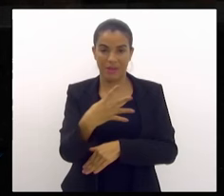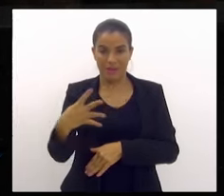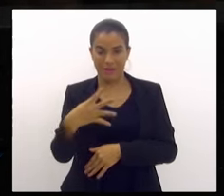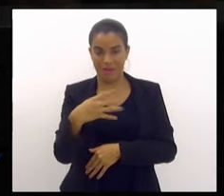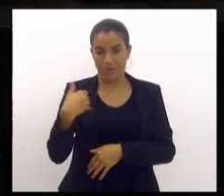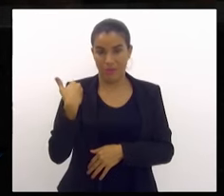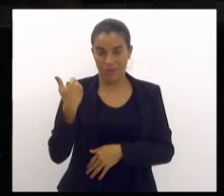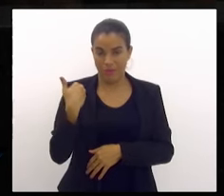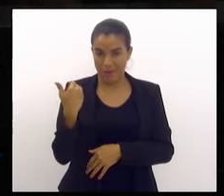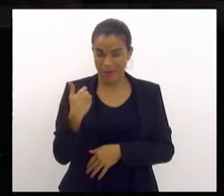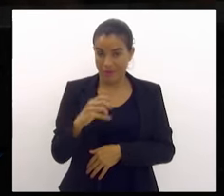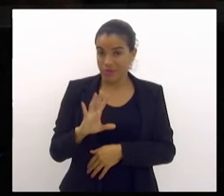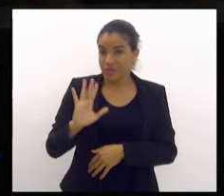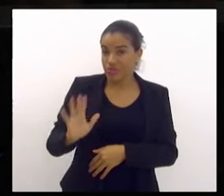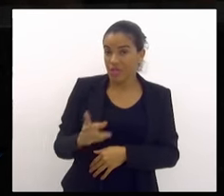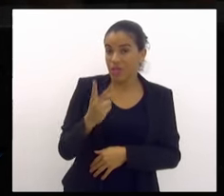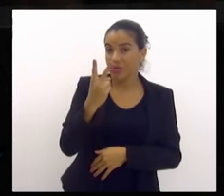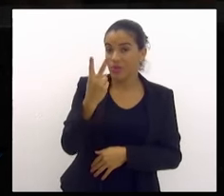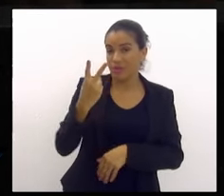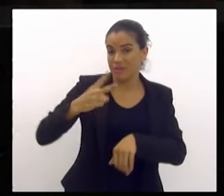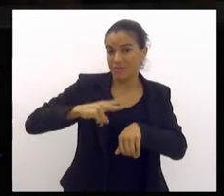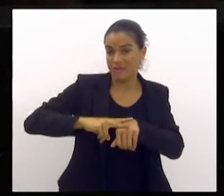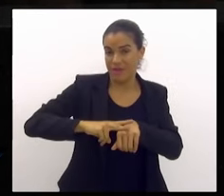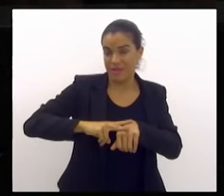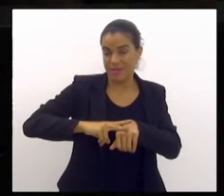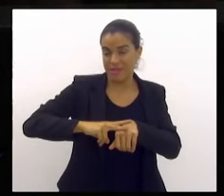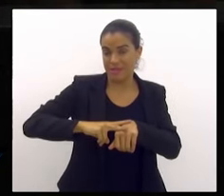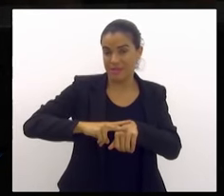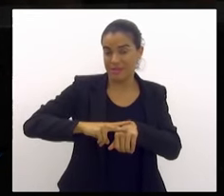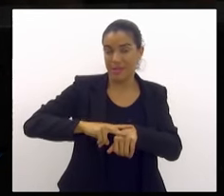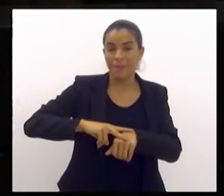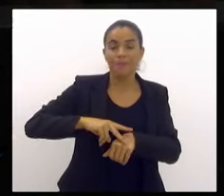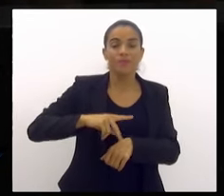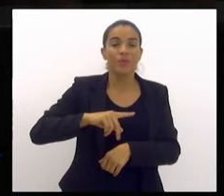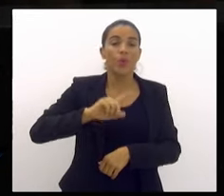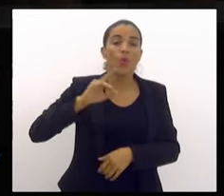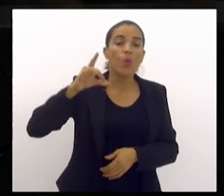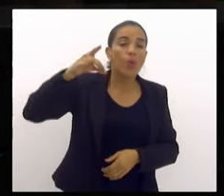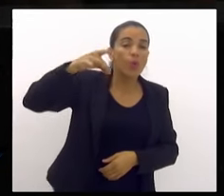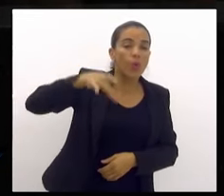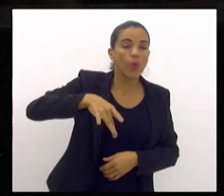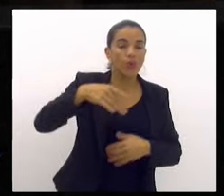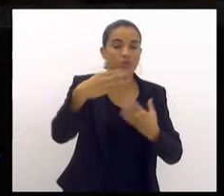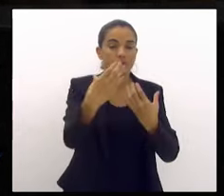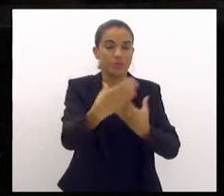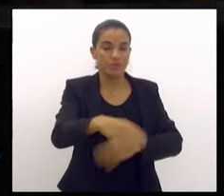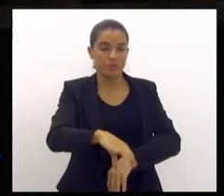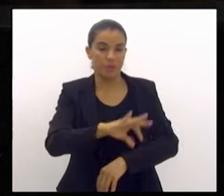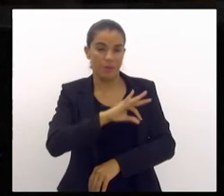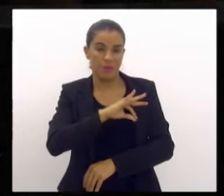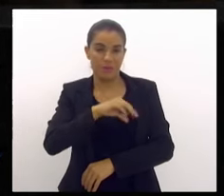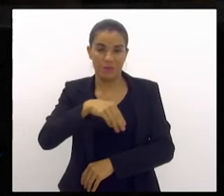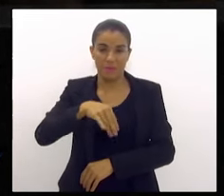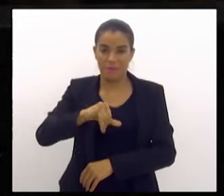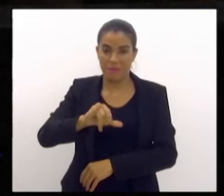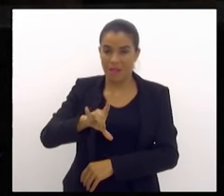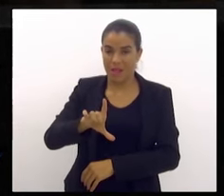E por duas vezes seguidas, o último concurso da polícia militar foi